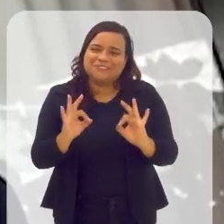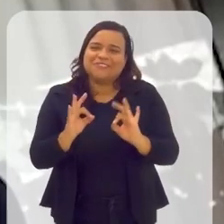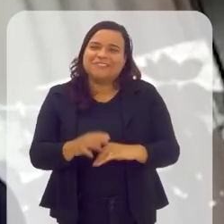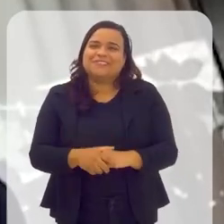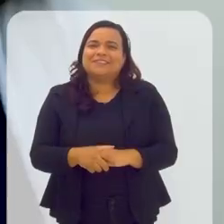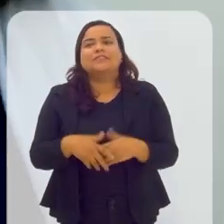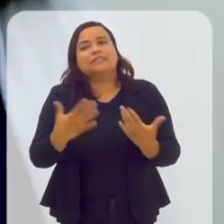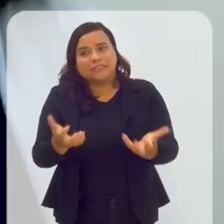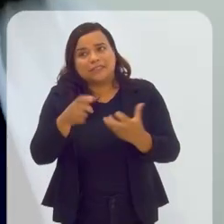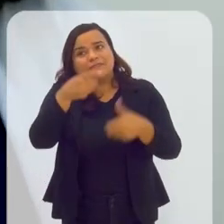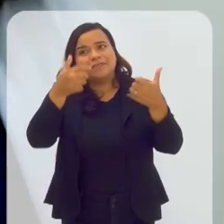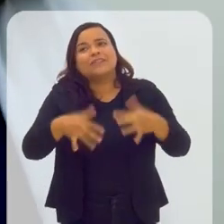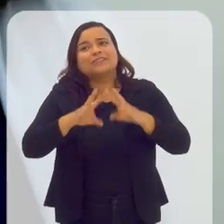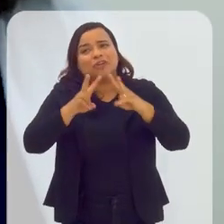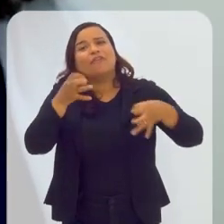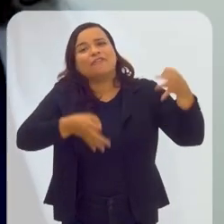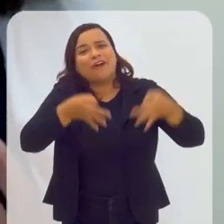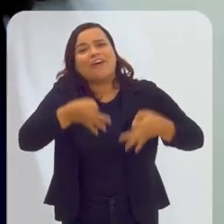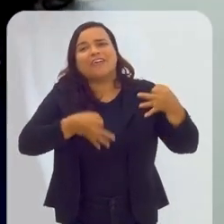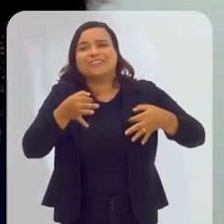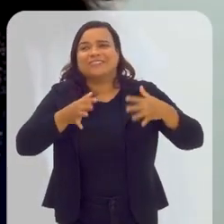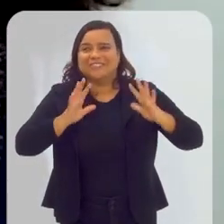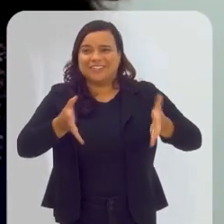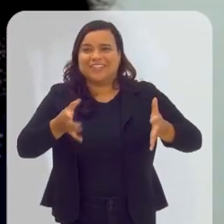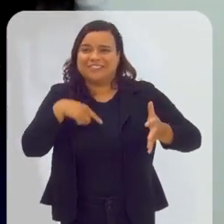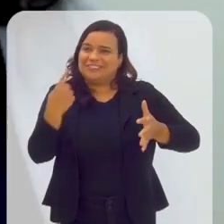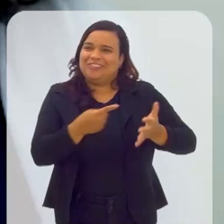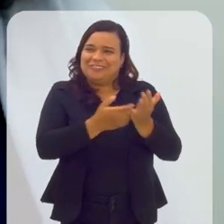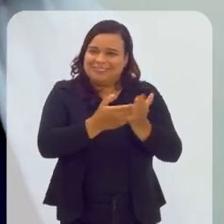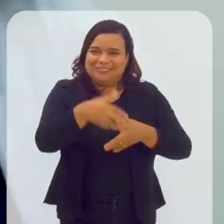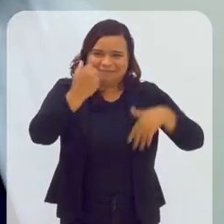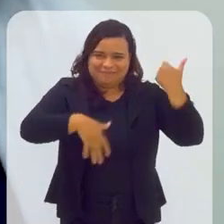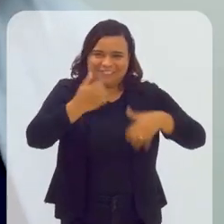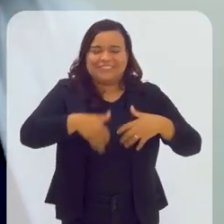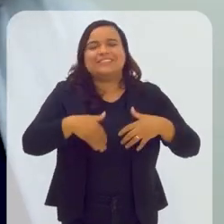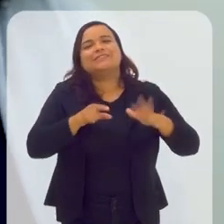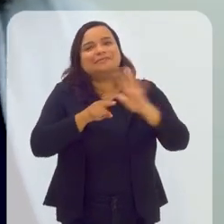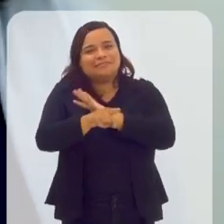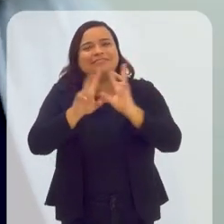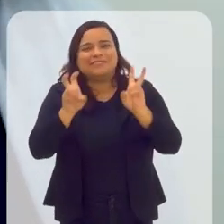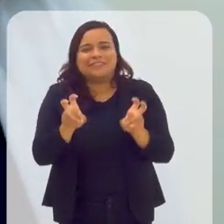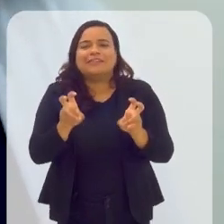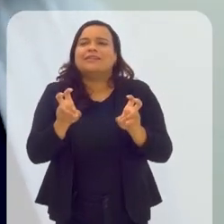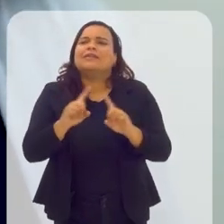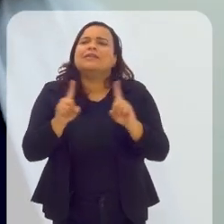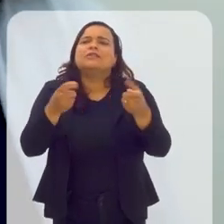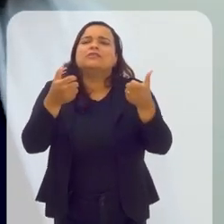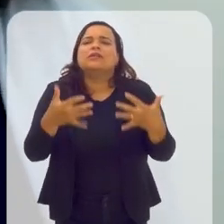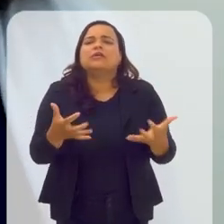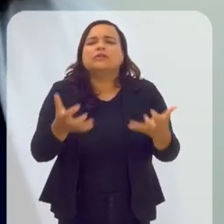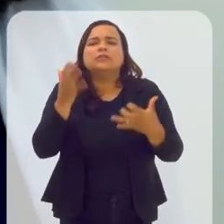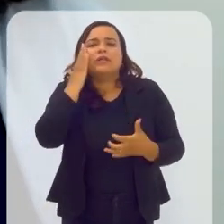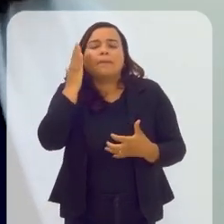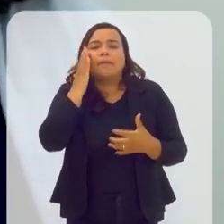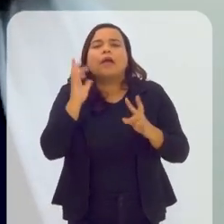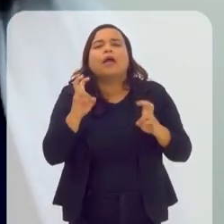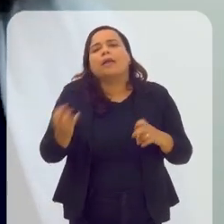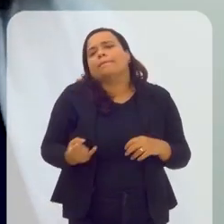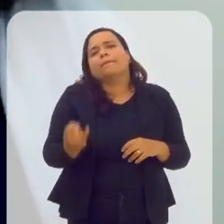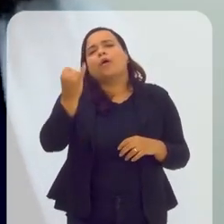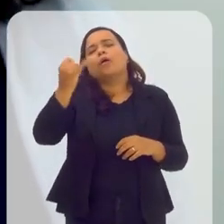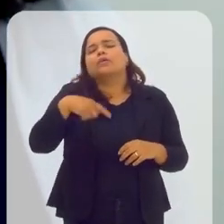do fórum. E eu queria que o senhor falasse um pouquinho do fórum. Na verdade, já começamos nessa pergunta, mas falar sobre a